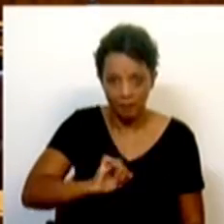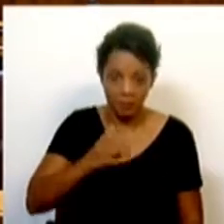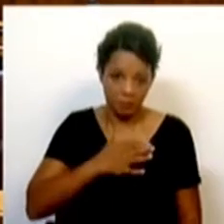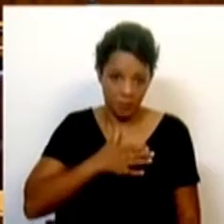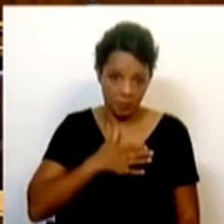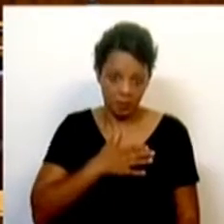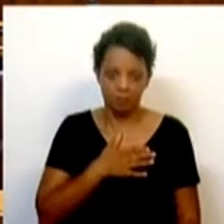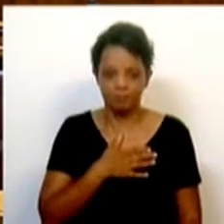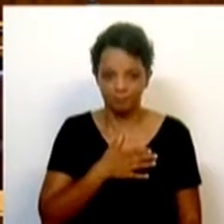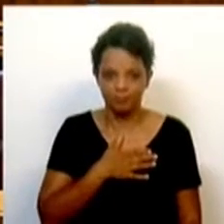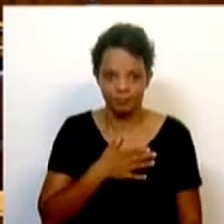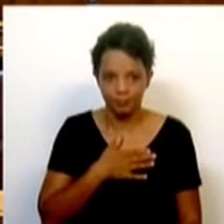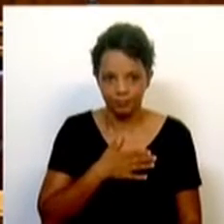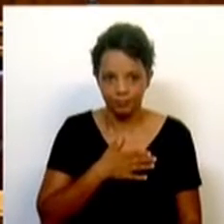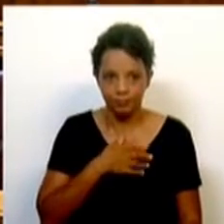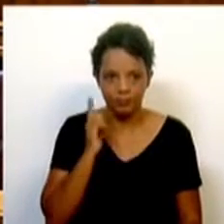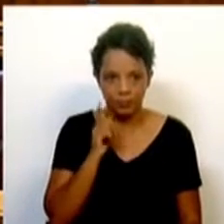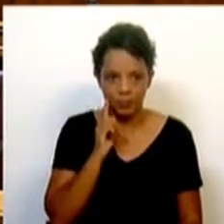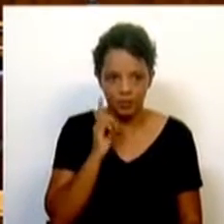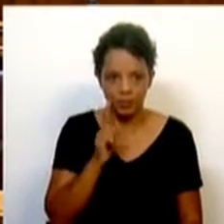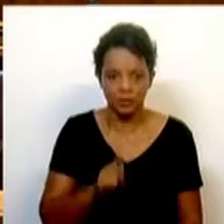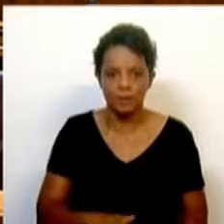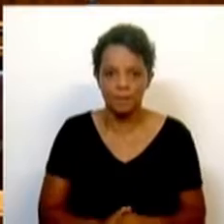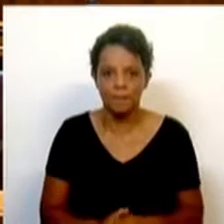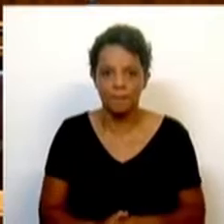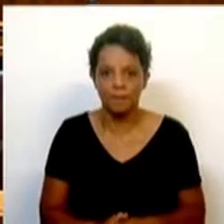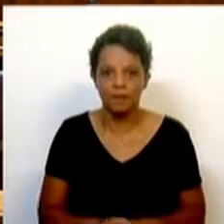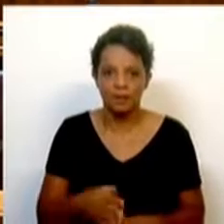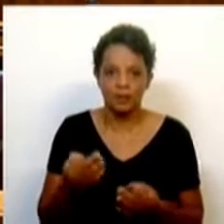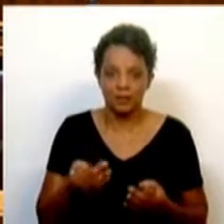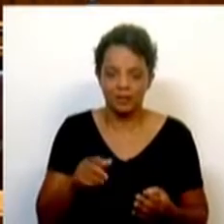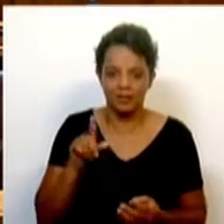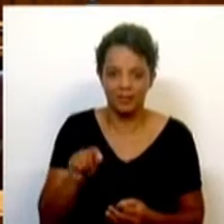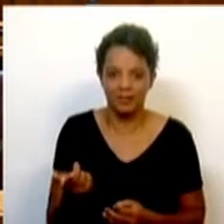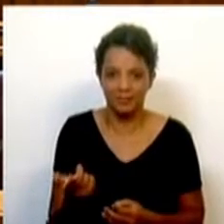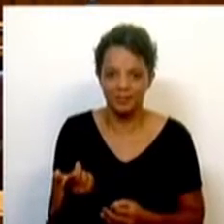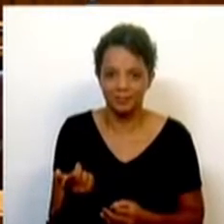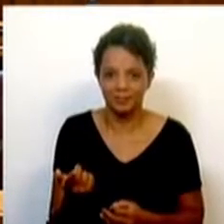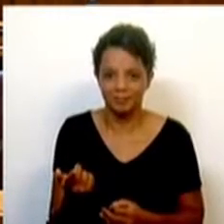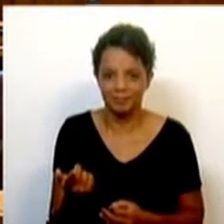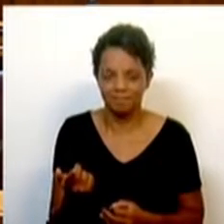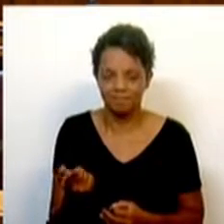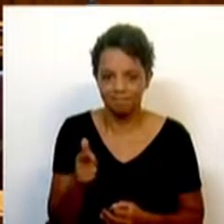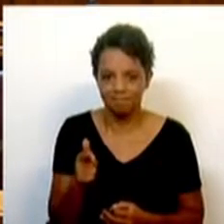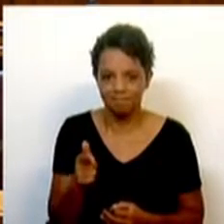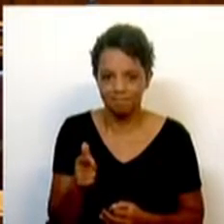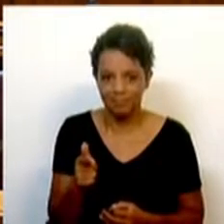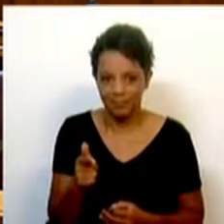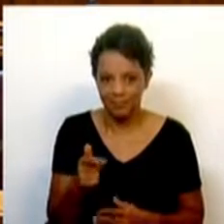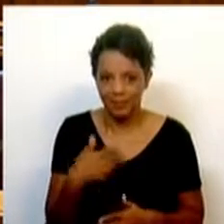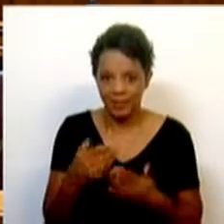mim, são importantes. E, de facto, todas estas nossas